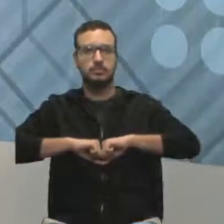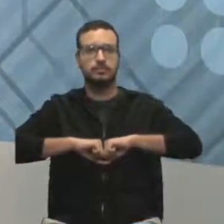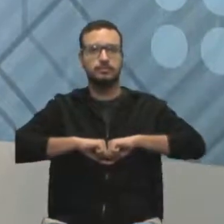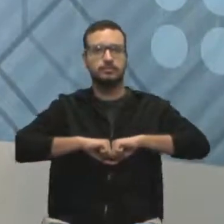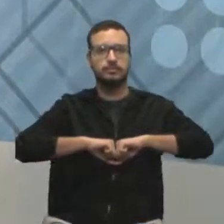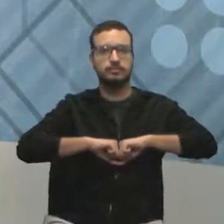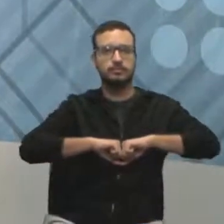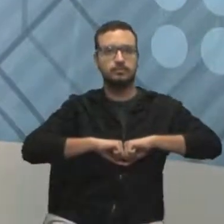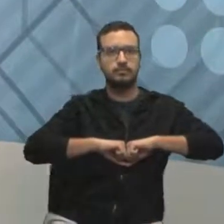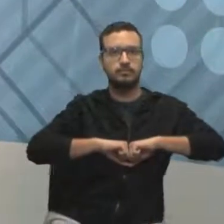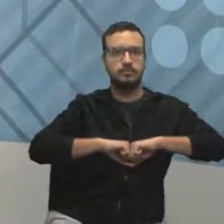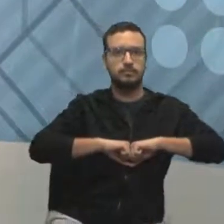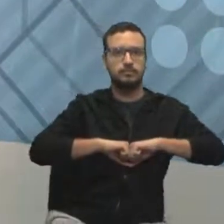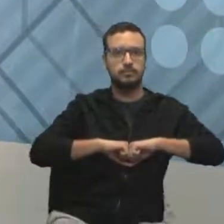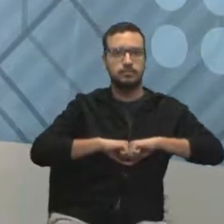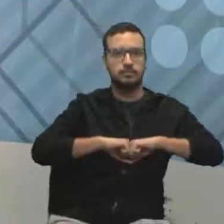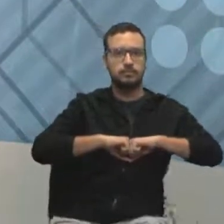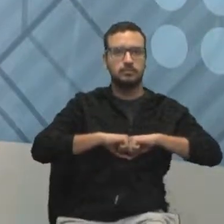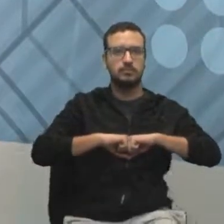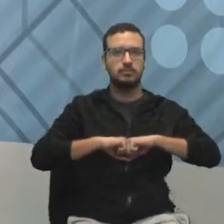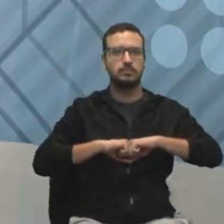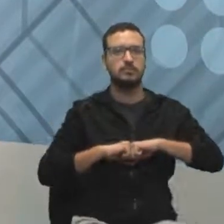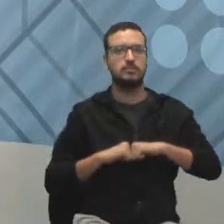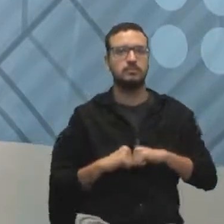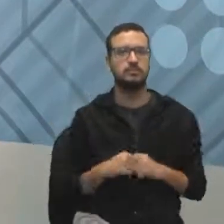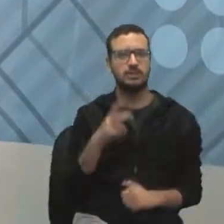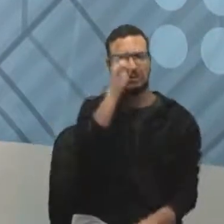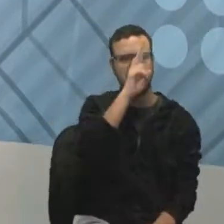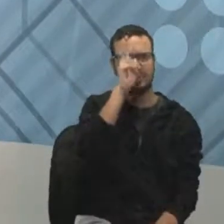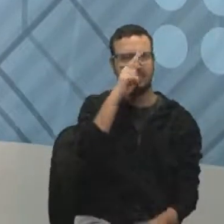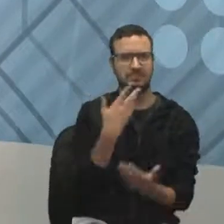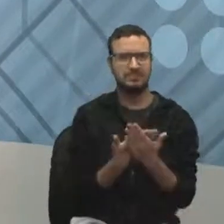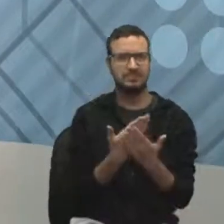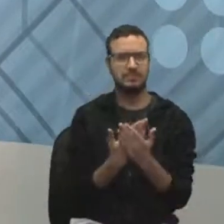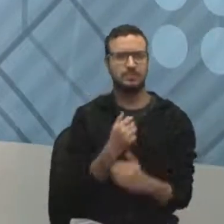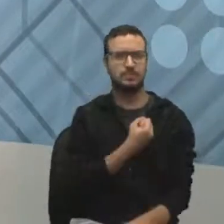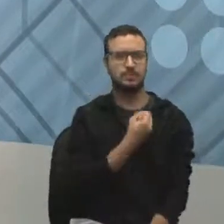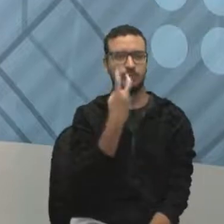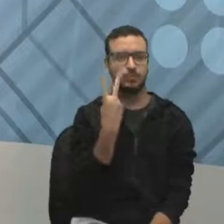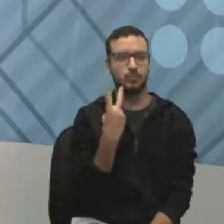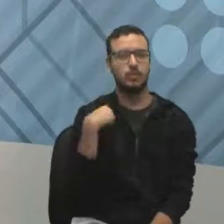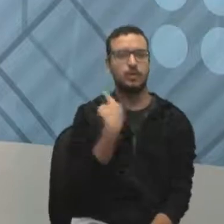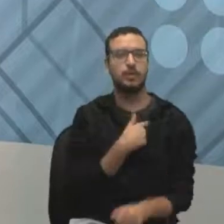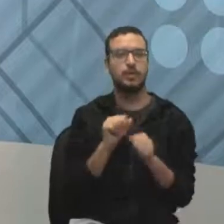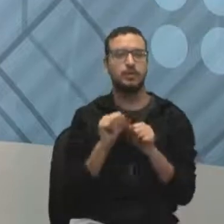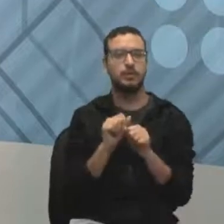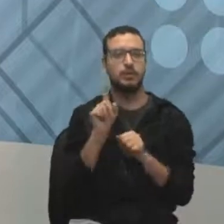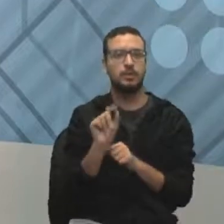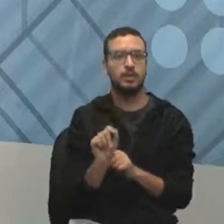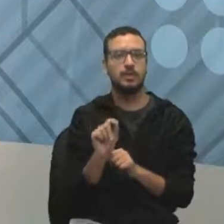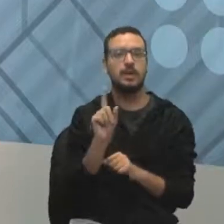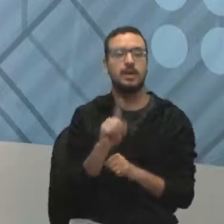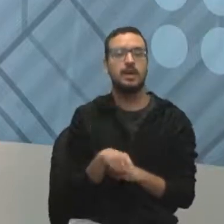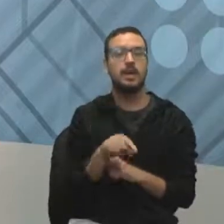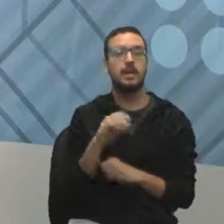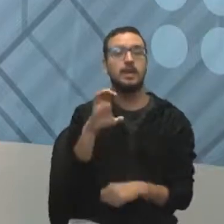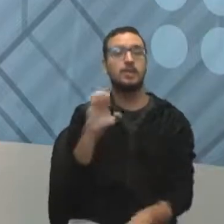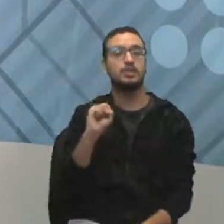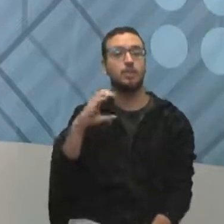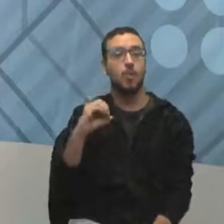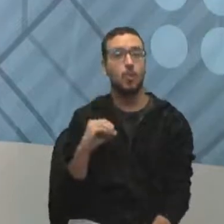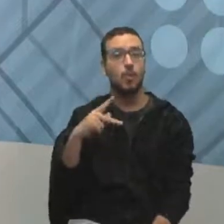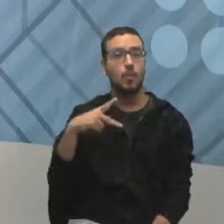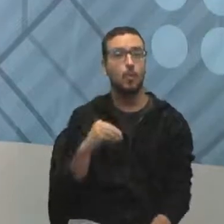Você se lembra que na nossa aula anterior, na aula de número 2, nós trabalhamos, então, o escopo, que era o como fazer o